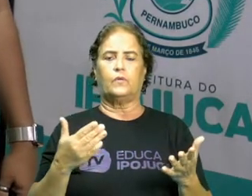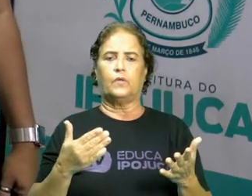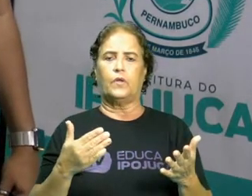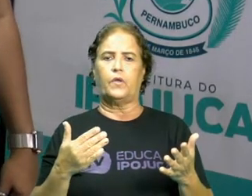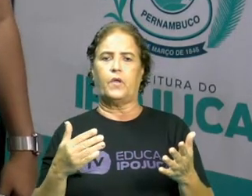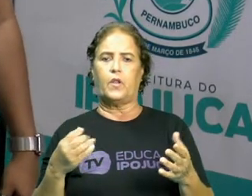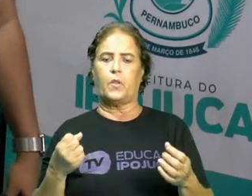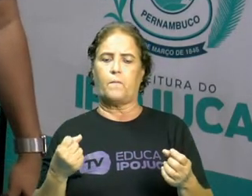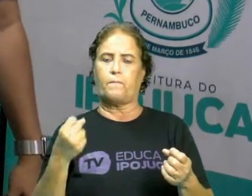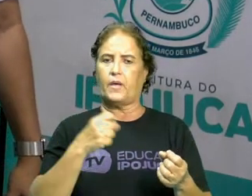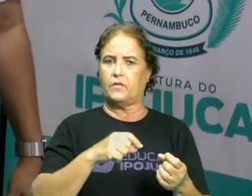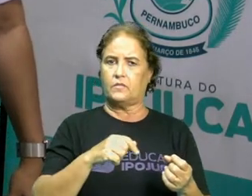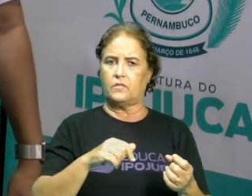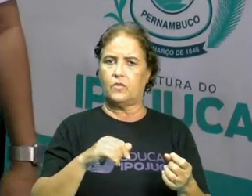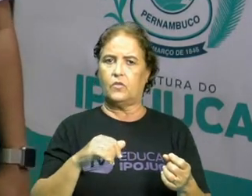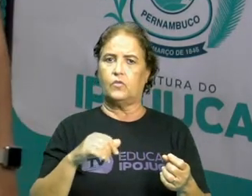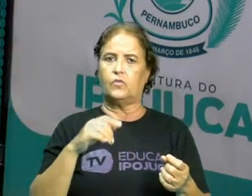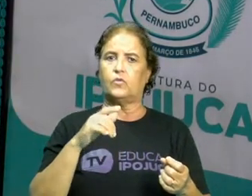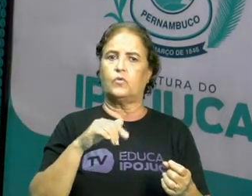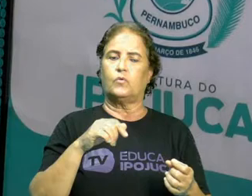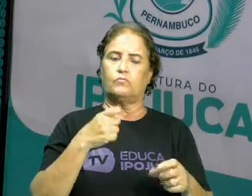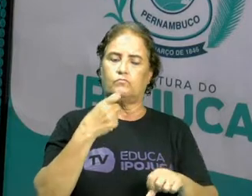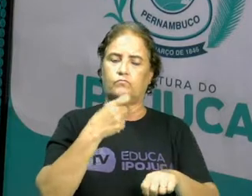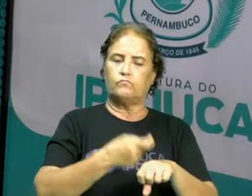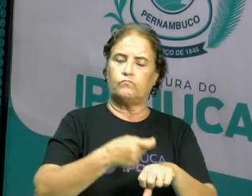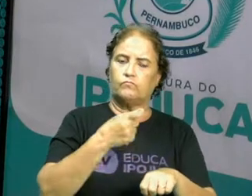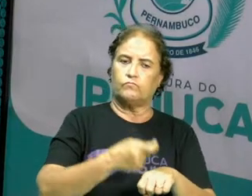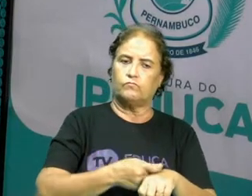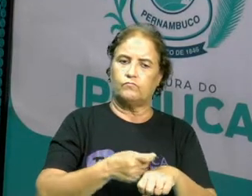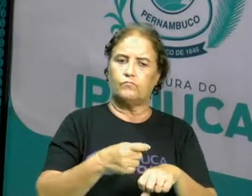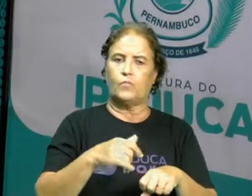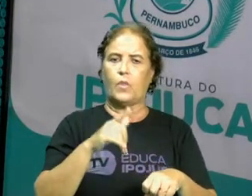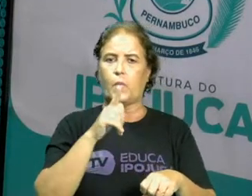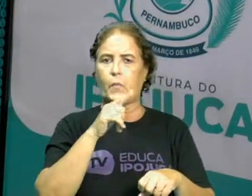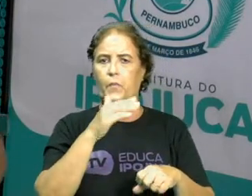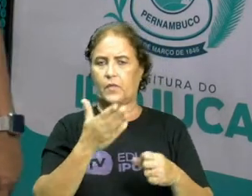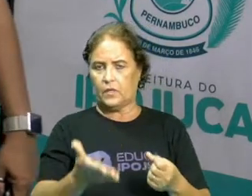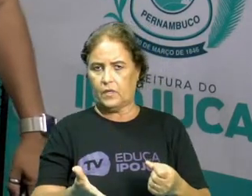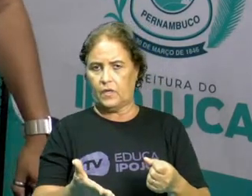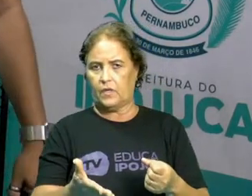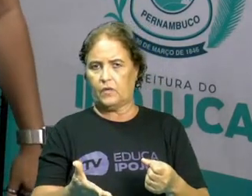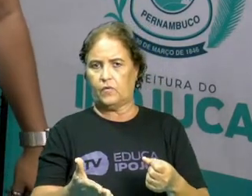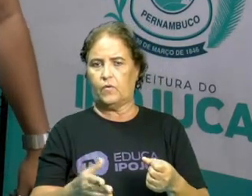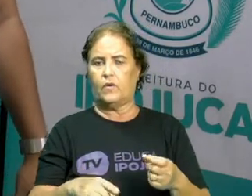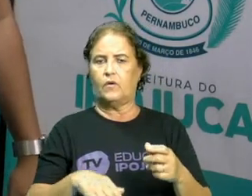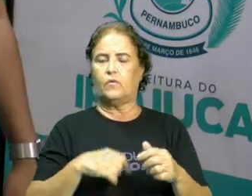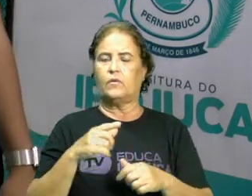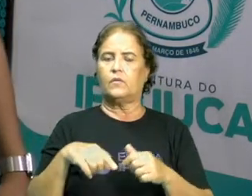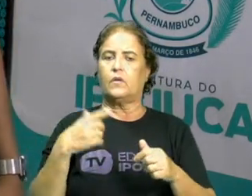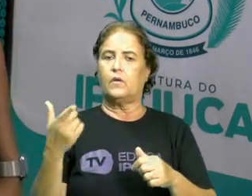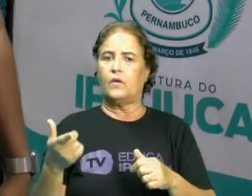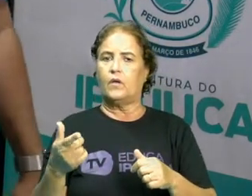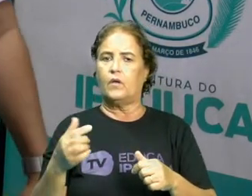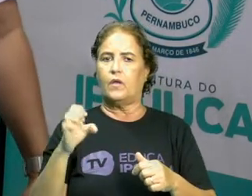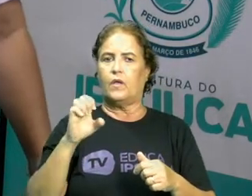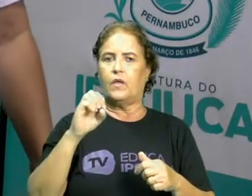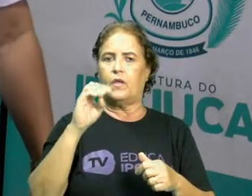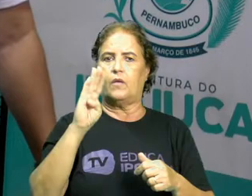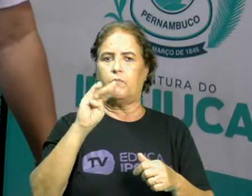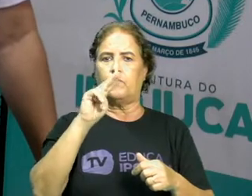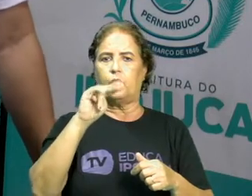sólido para o líquido. E no caso do ponto de ebulição, é quando ele passa do